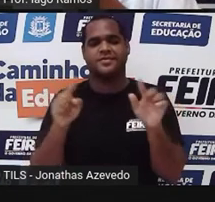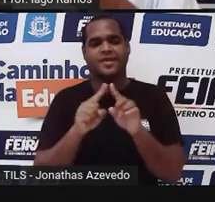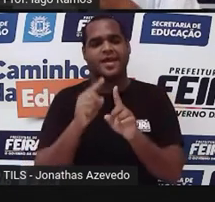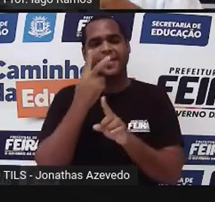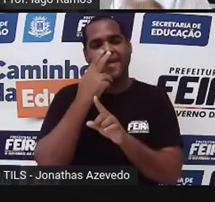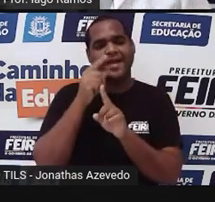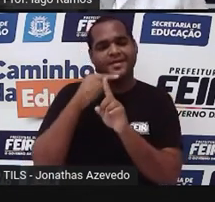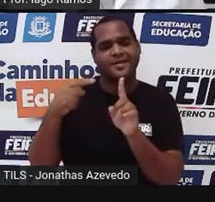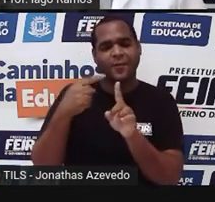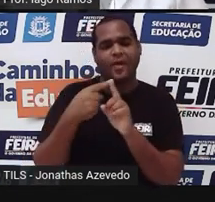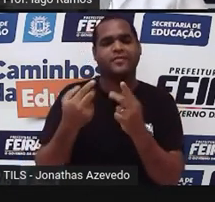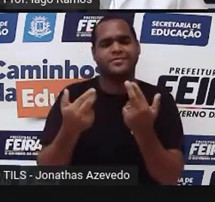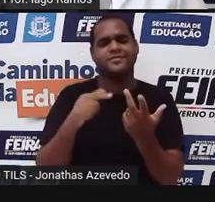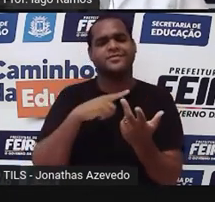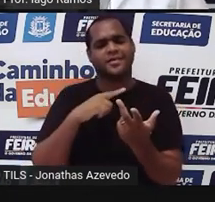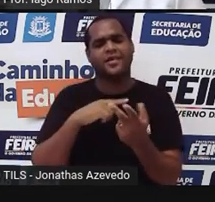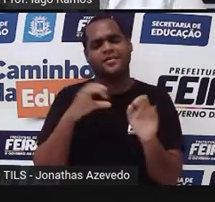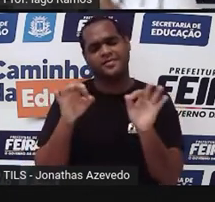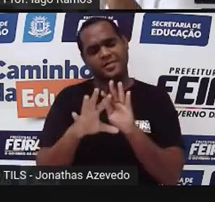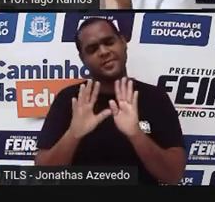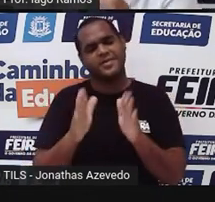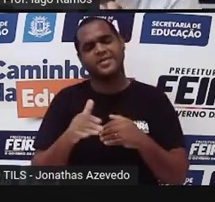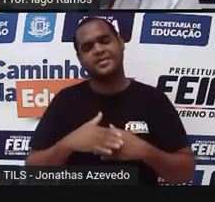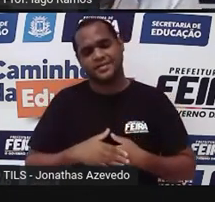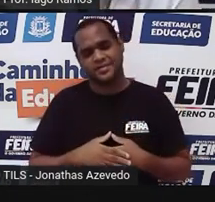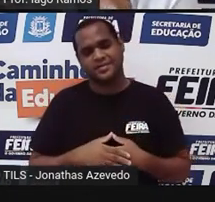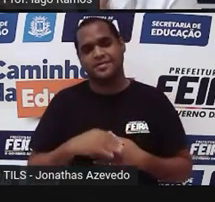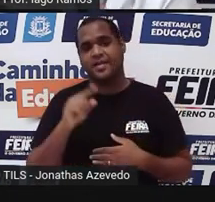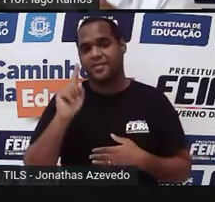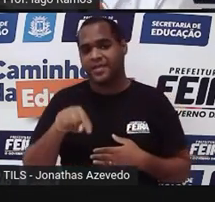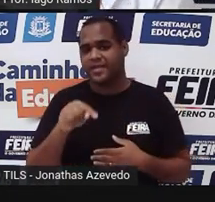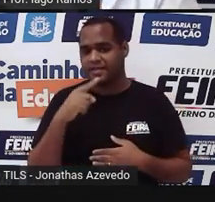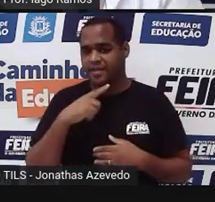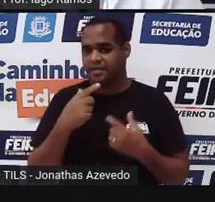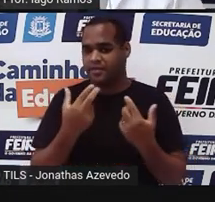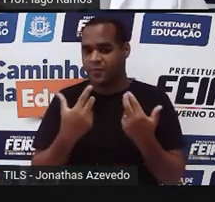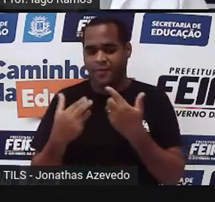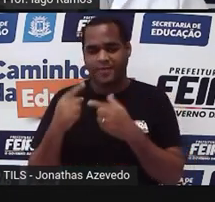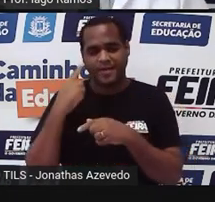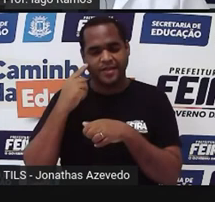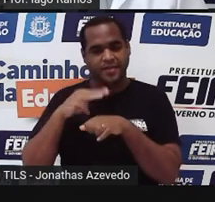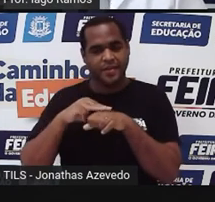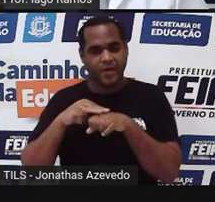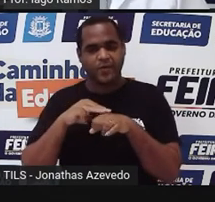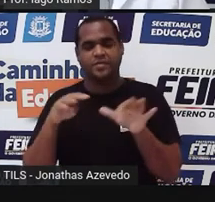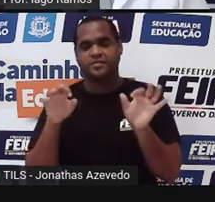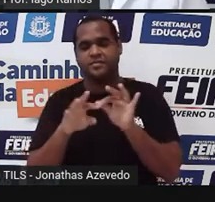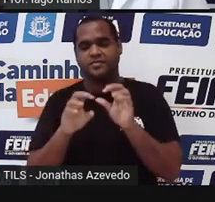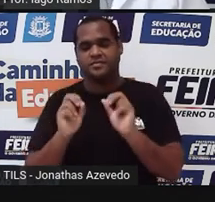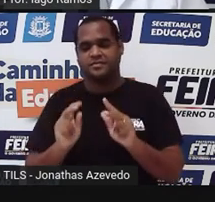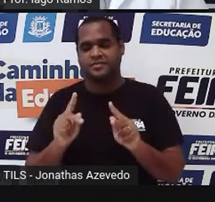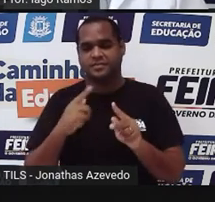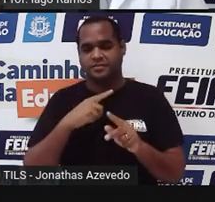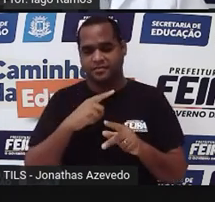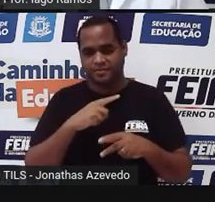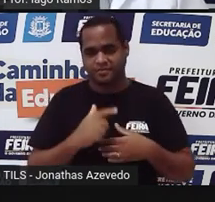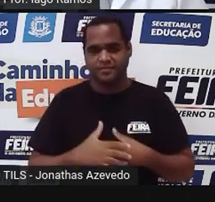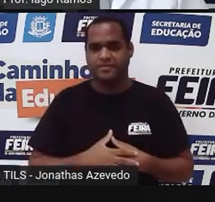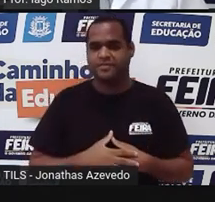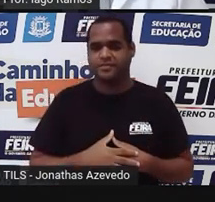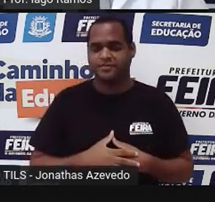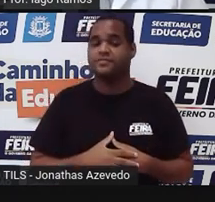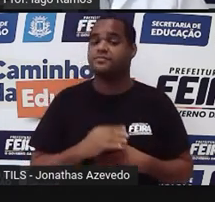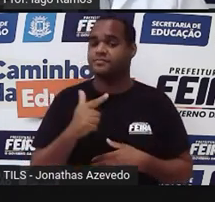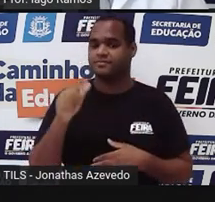esse que a gente acabou de fazer. Com as mesmas medidas que esse marromzinho que a gente acabou de fazer. Olha só. Eu vou